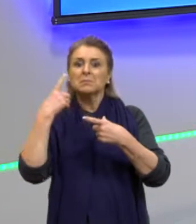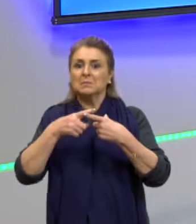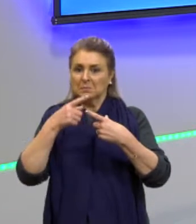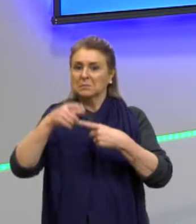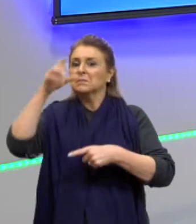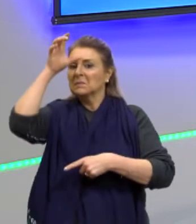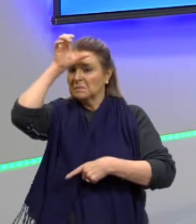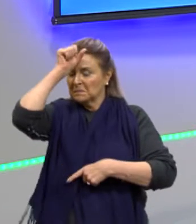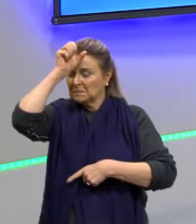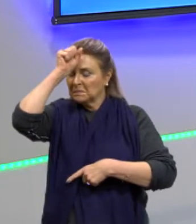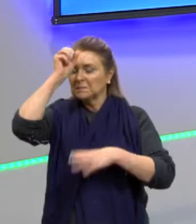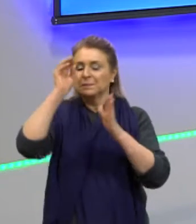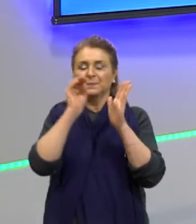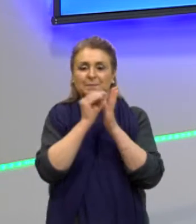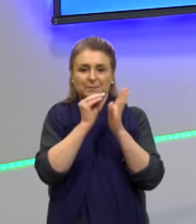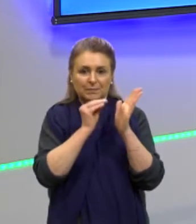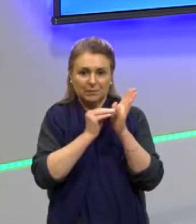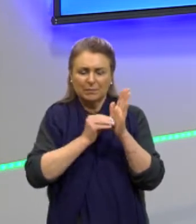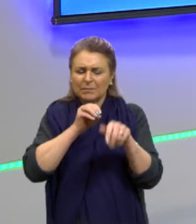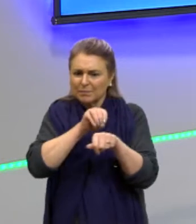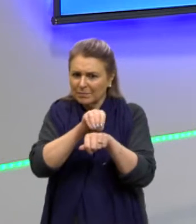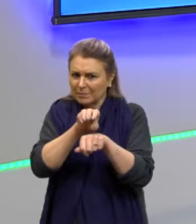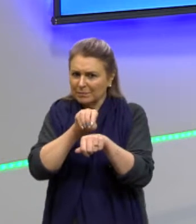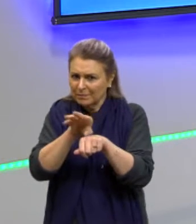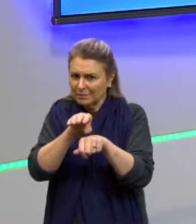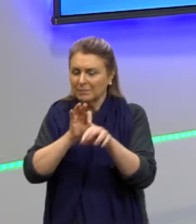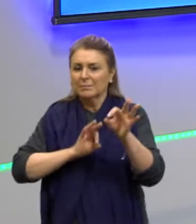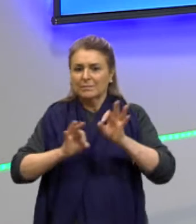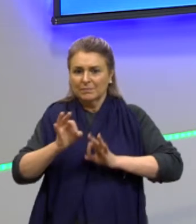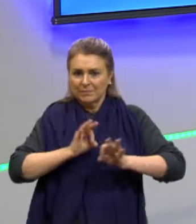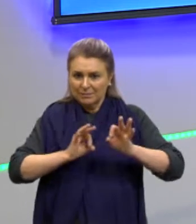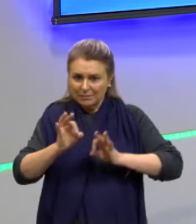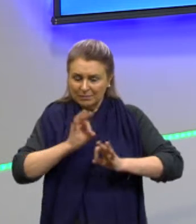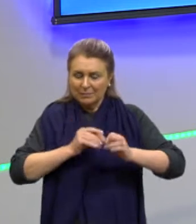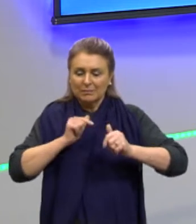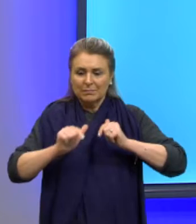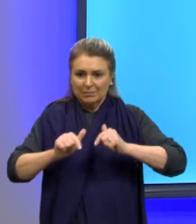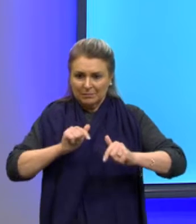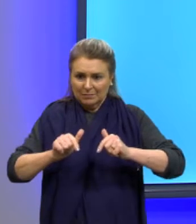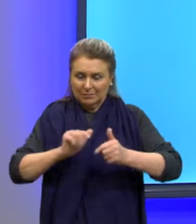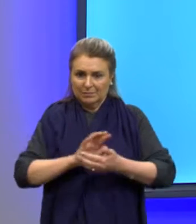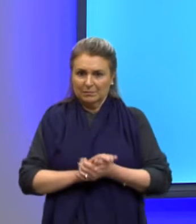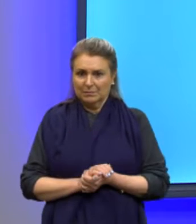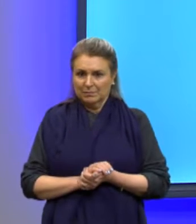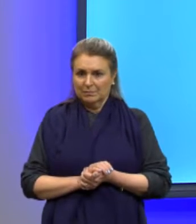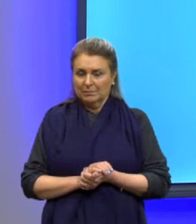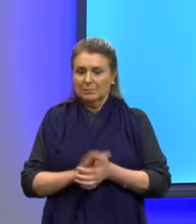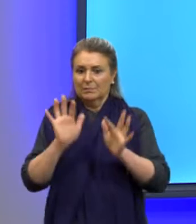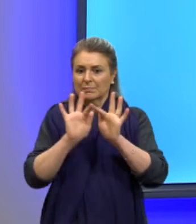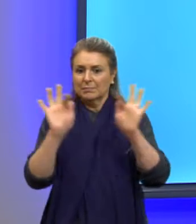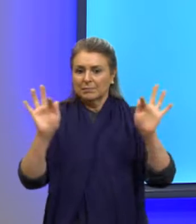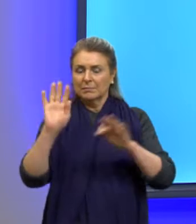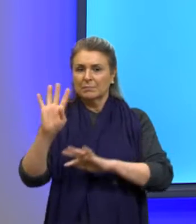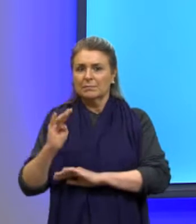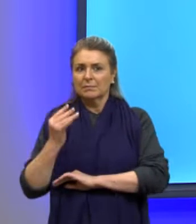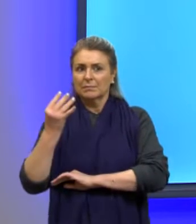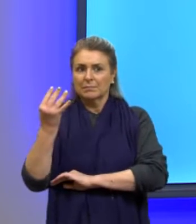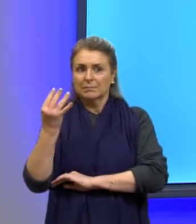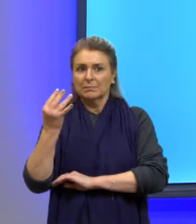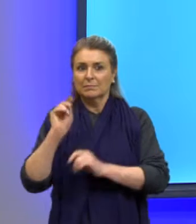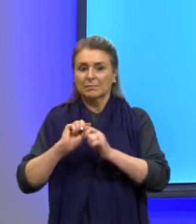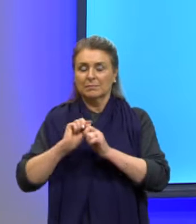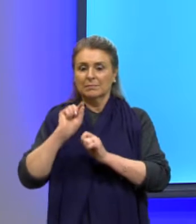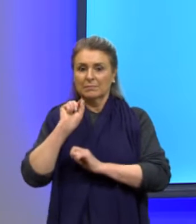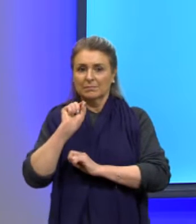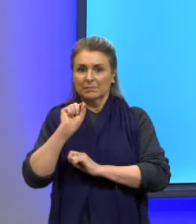conteúdo. Então é uma dica aí para organizar os seus trabalhos. Então, dentro da função quadrática, o a gente precisa